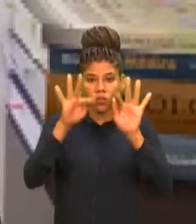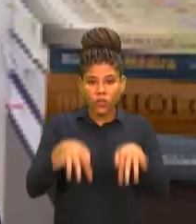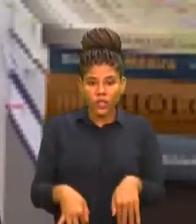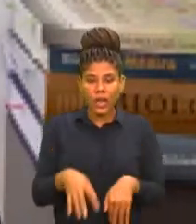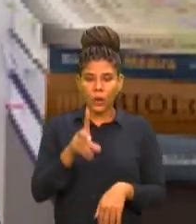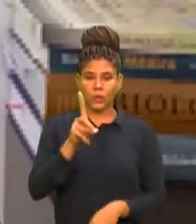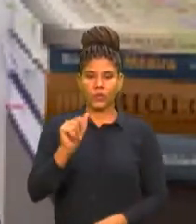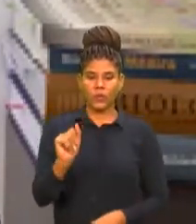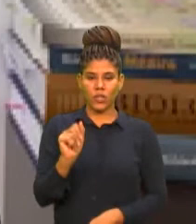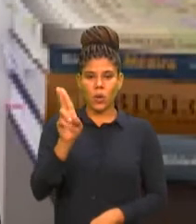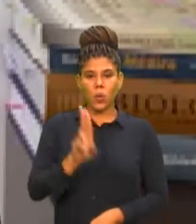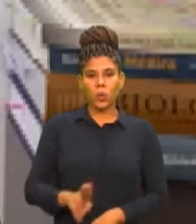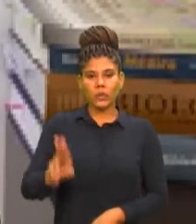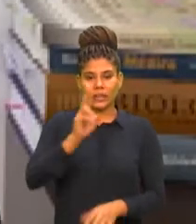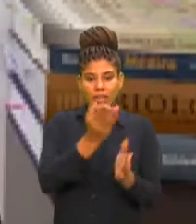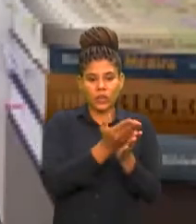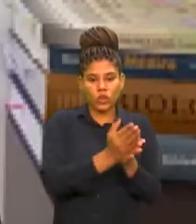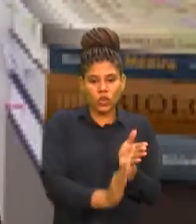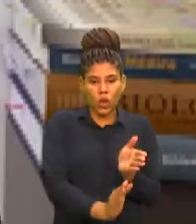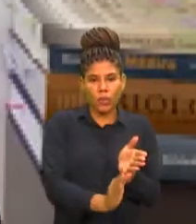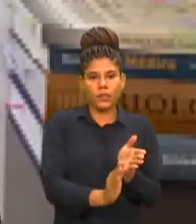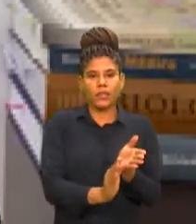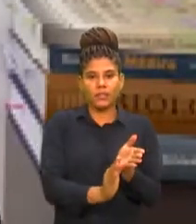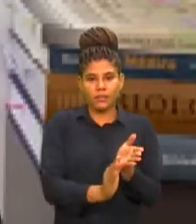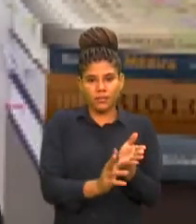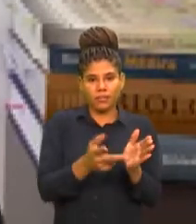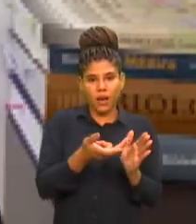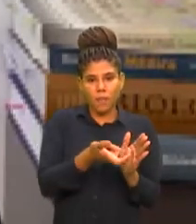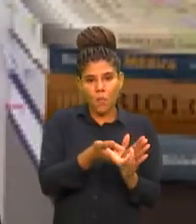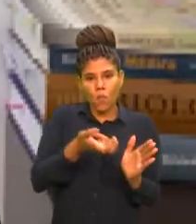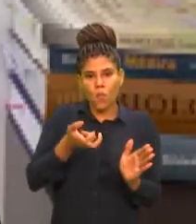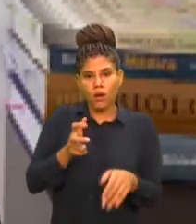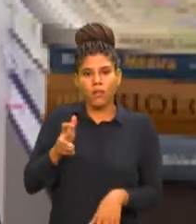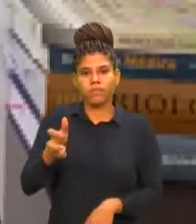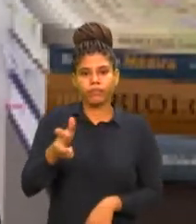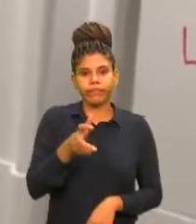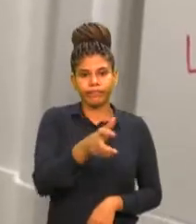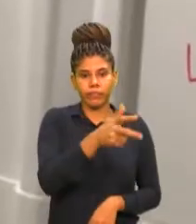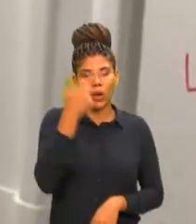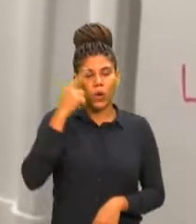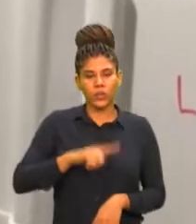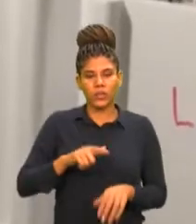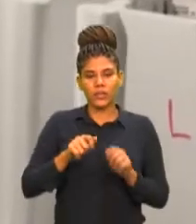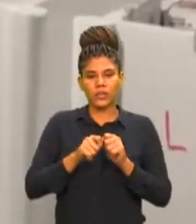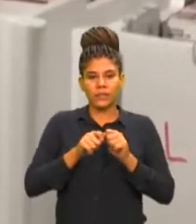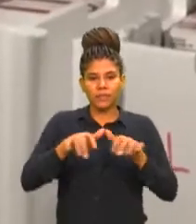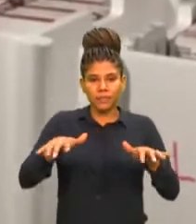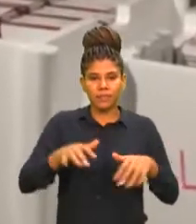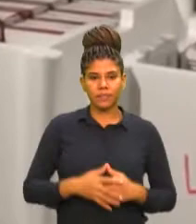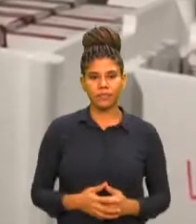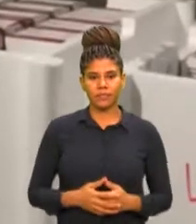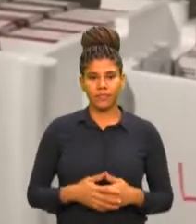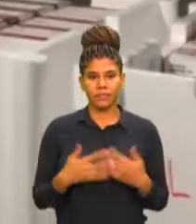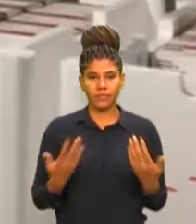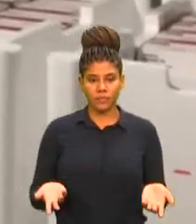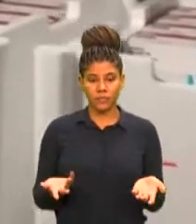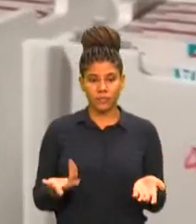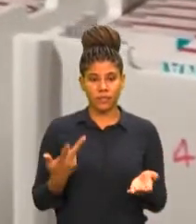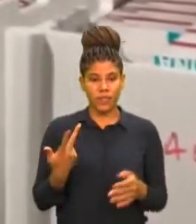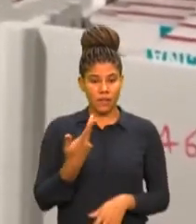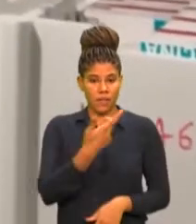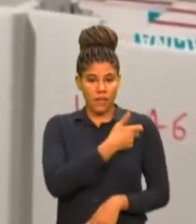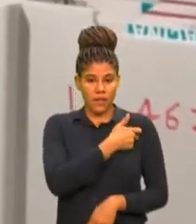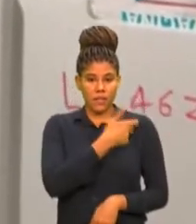essas vacinas que ainda estão nos frascos e aumentando a cobertura vacinal. Para que a vacina chegue no maior número